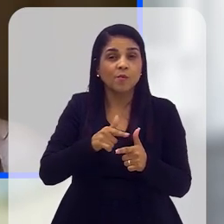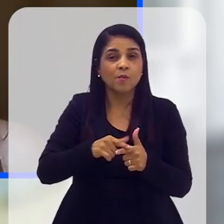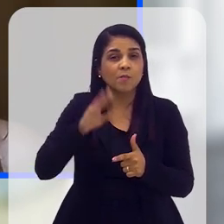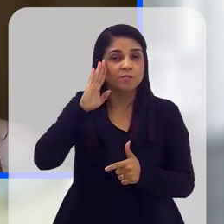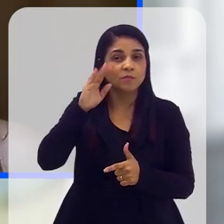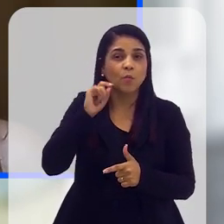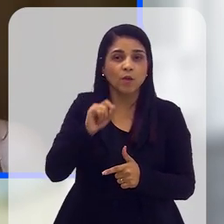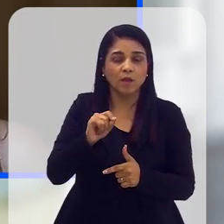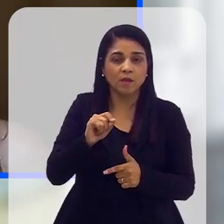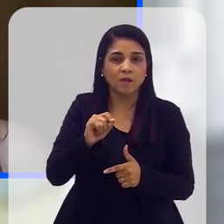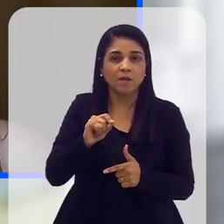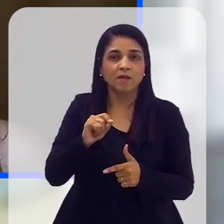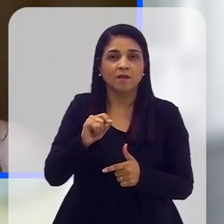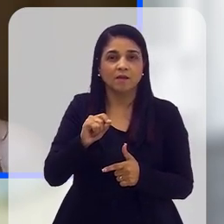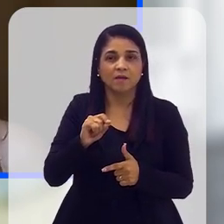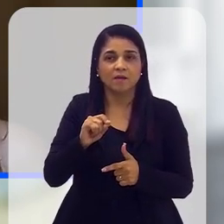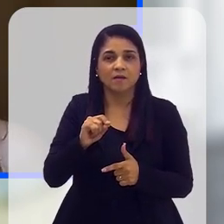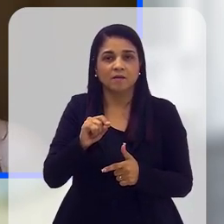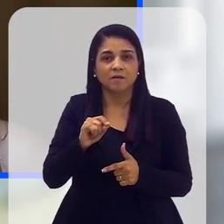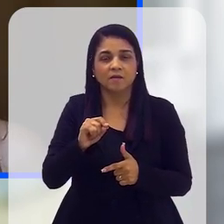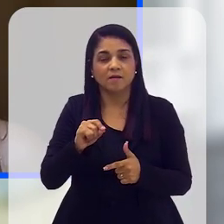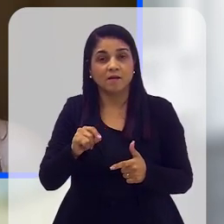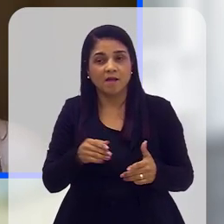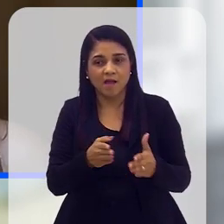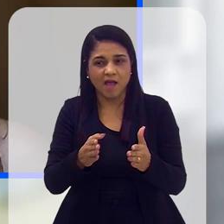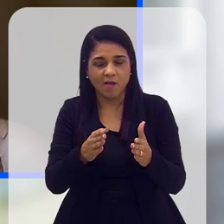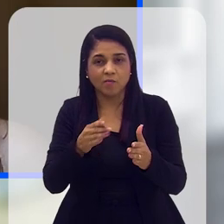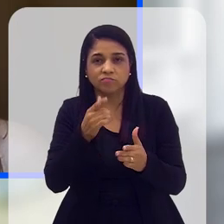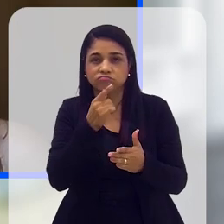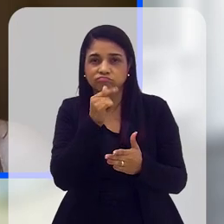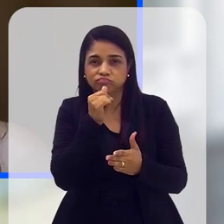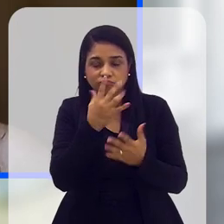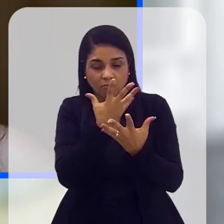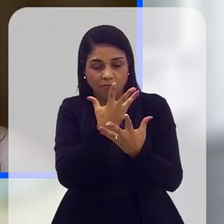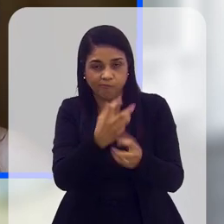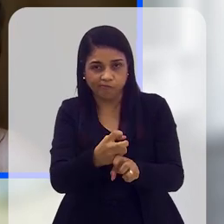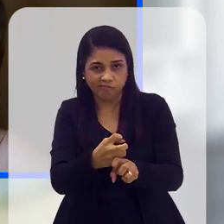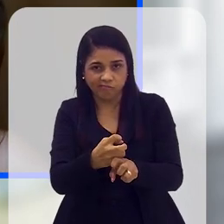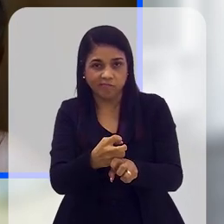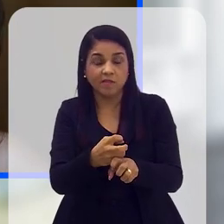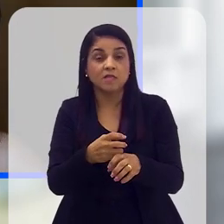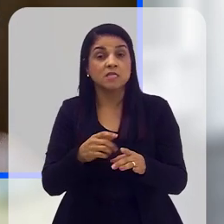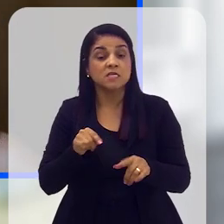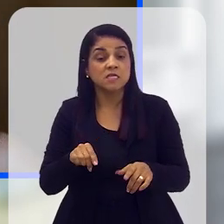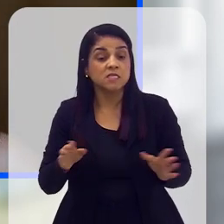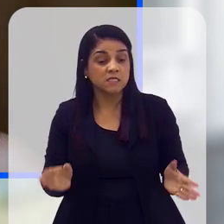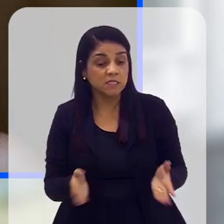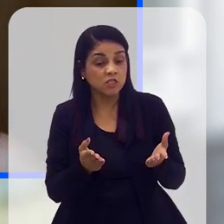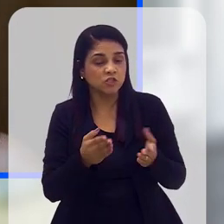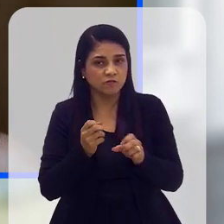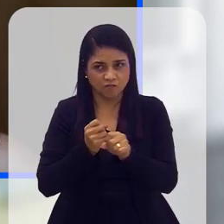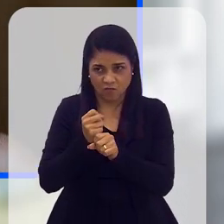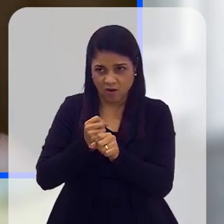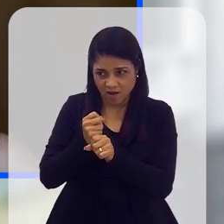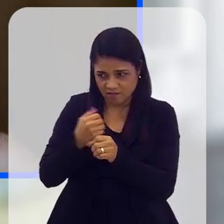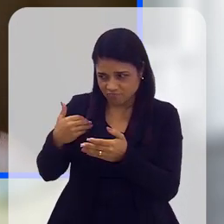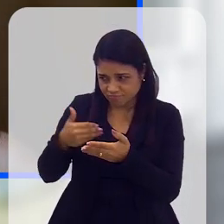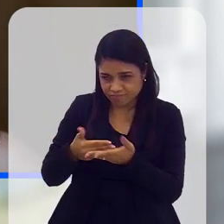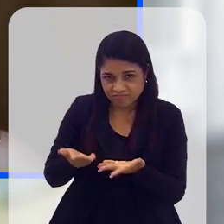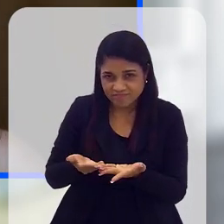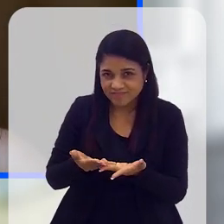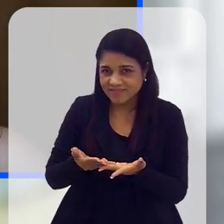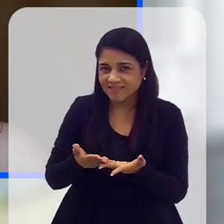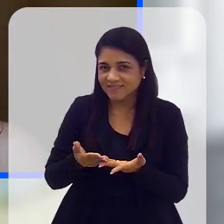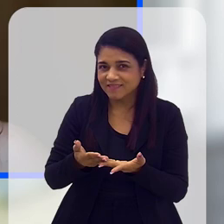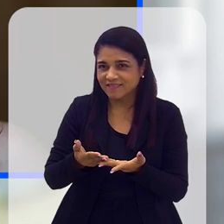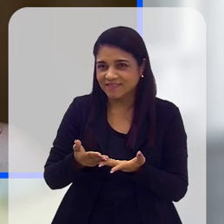do problema número um no Brasil, que é o agronegócio. Que teve um grande incentivo nesses últimos